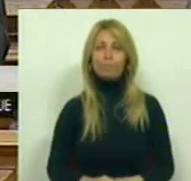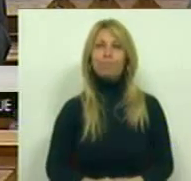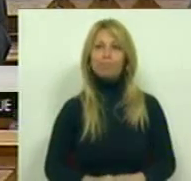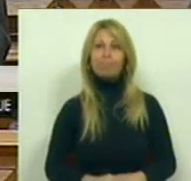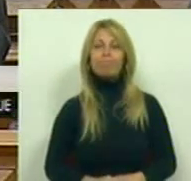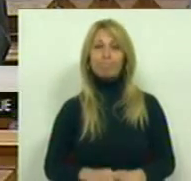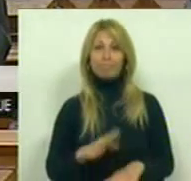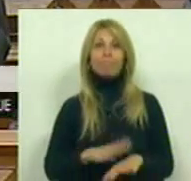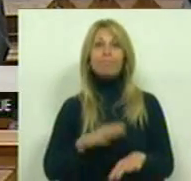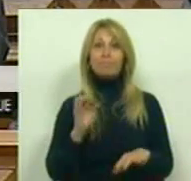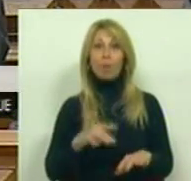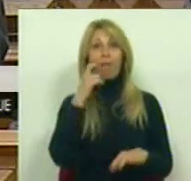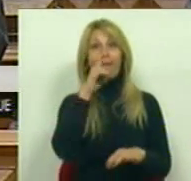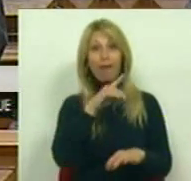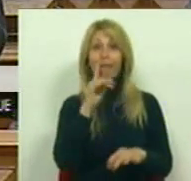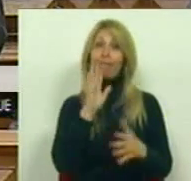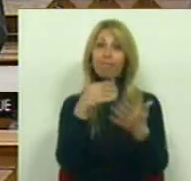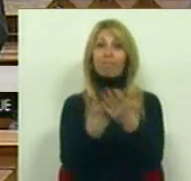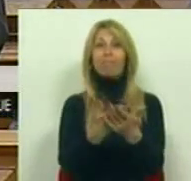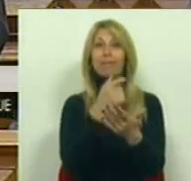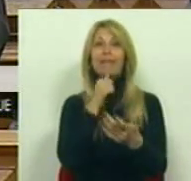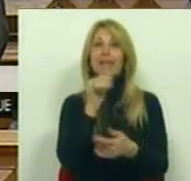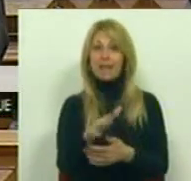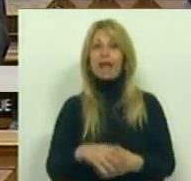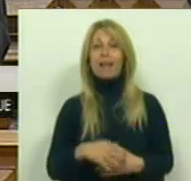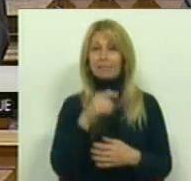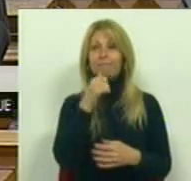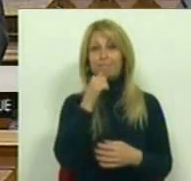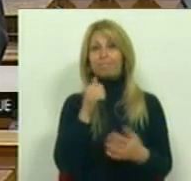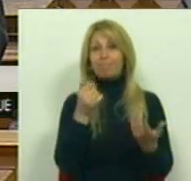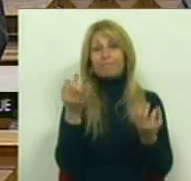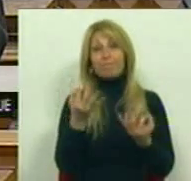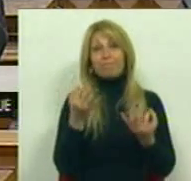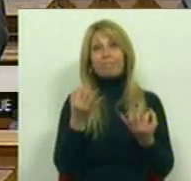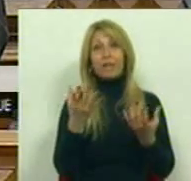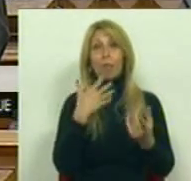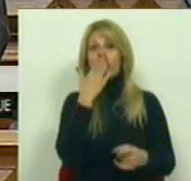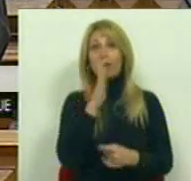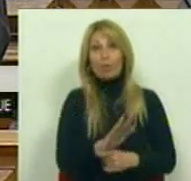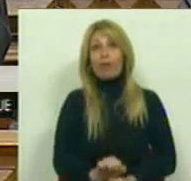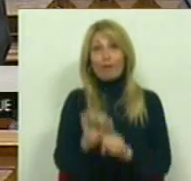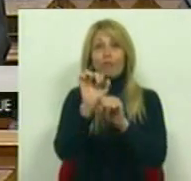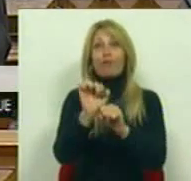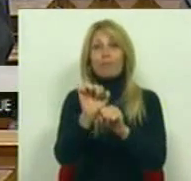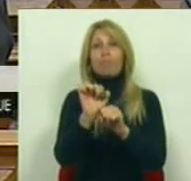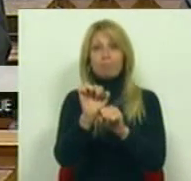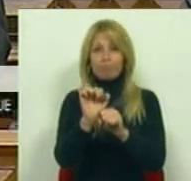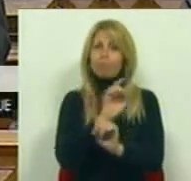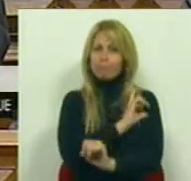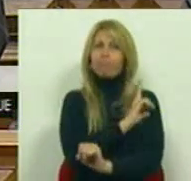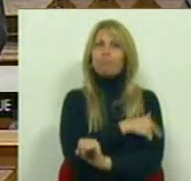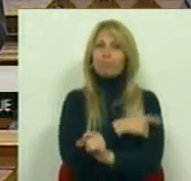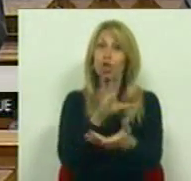relativamente aos dadores de sangue e ao seu gesto e à sua atitude altruísta e